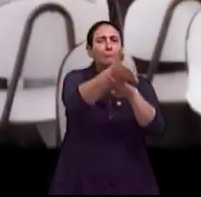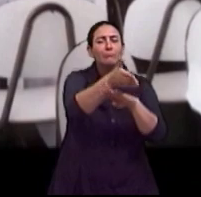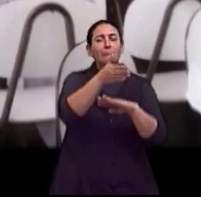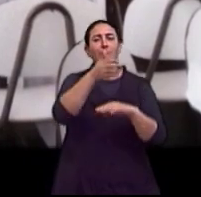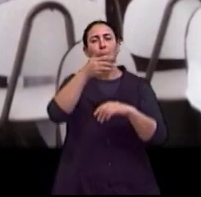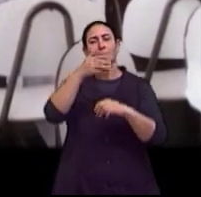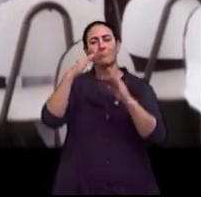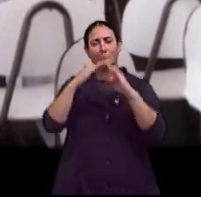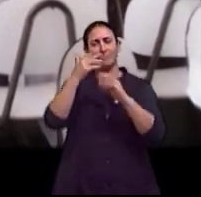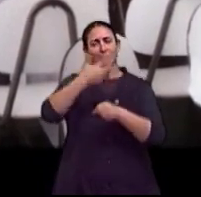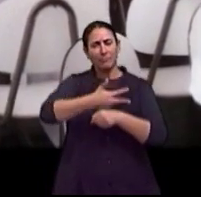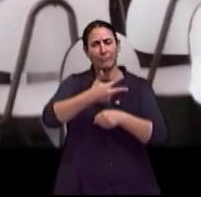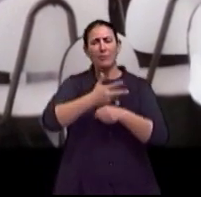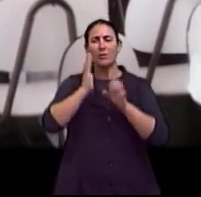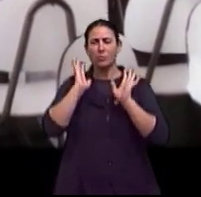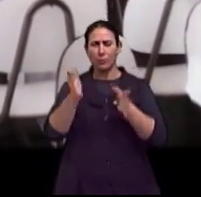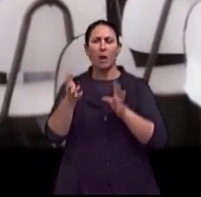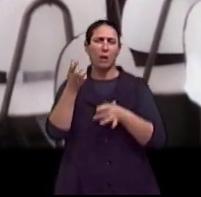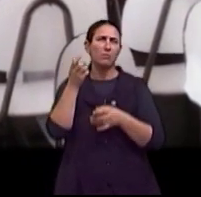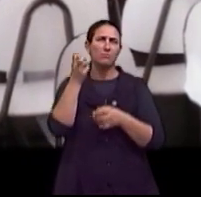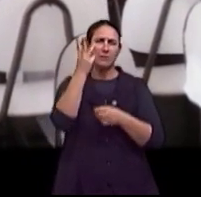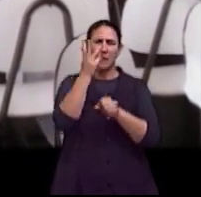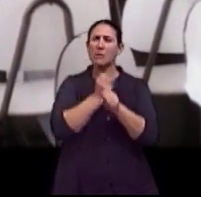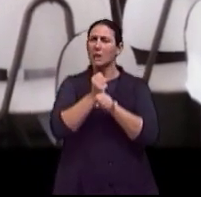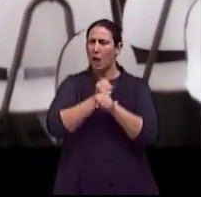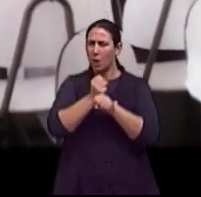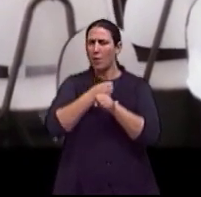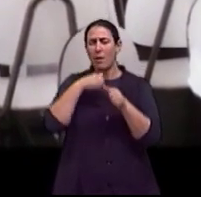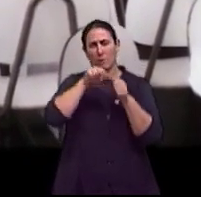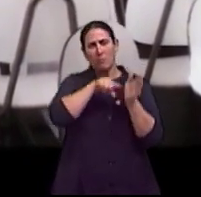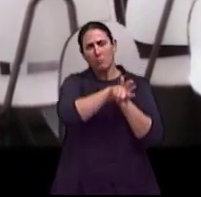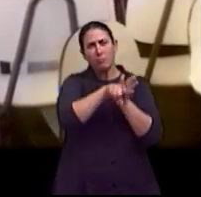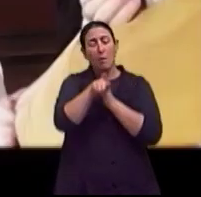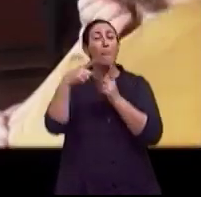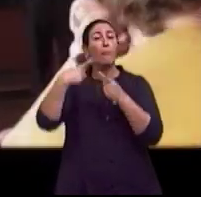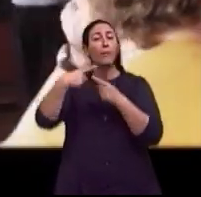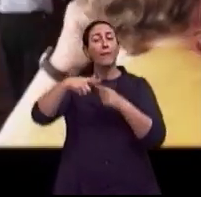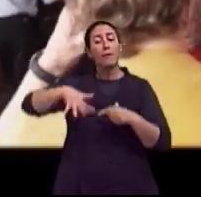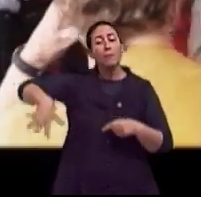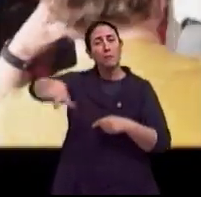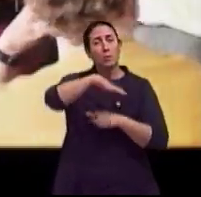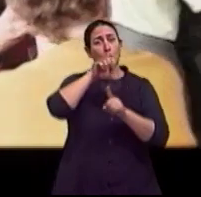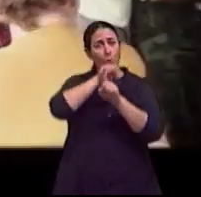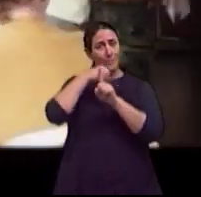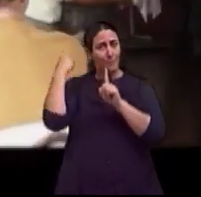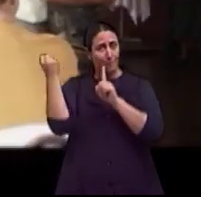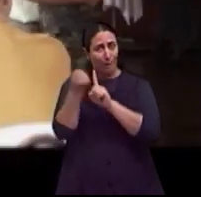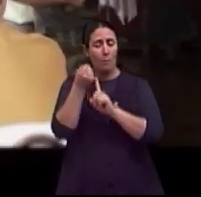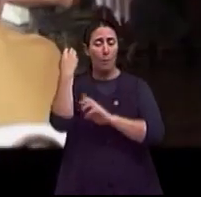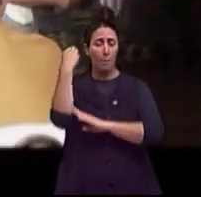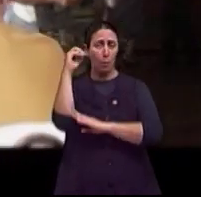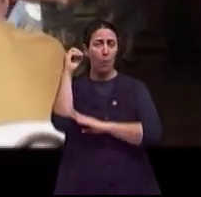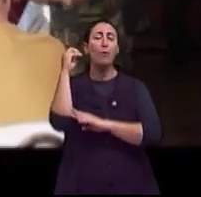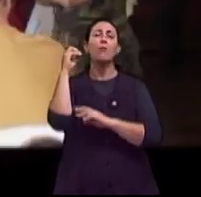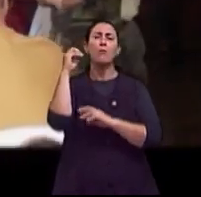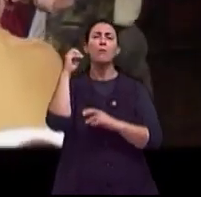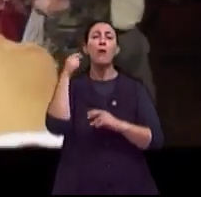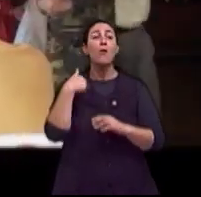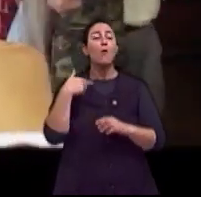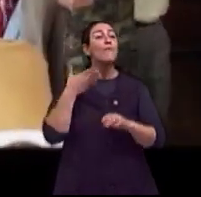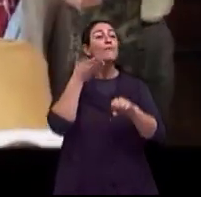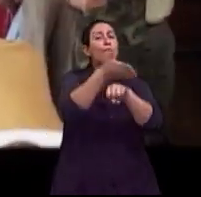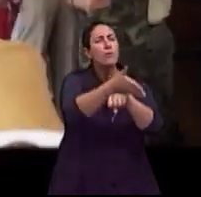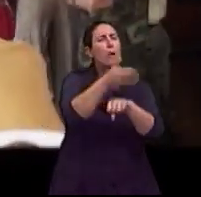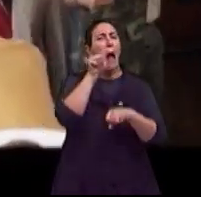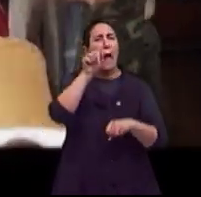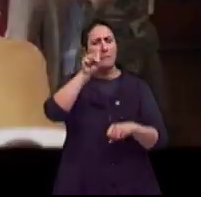demorou três anos sendo feito, porque fui, acho que, 90% dos asilos em Porto Alegre. Dos asilos, comecei a ficar sabendo as festas. Fui